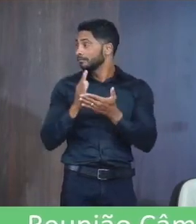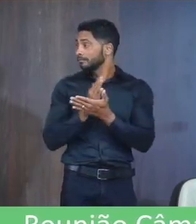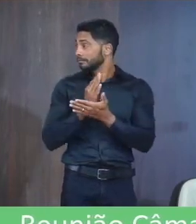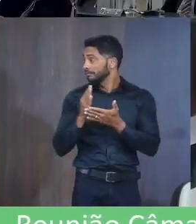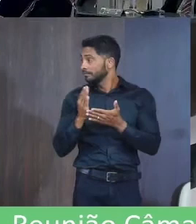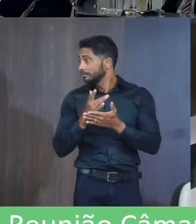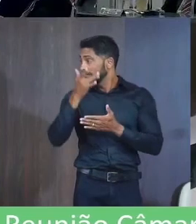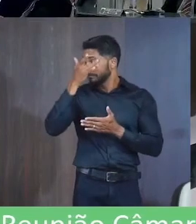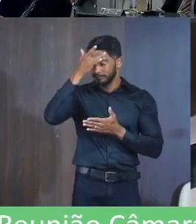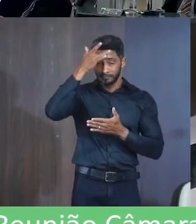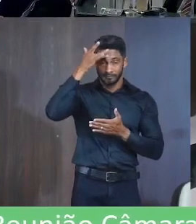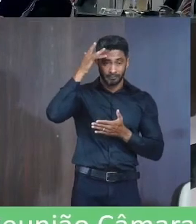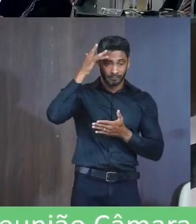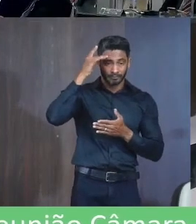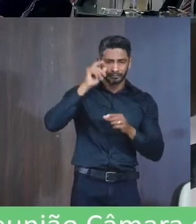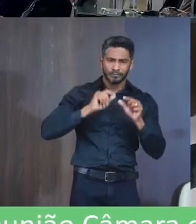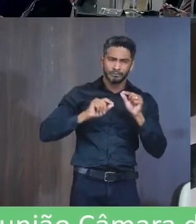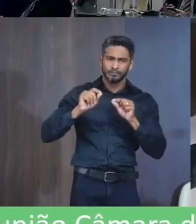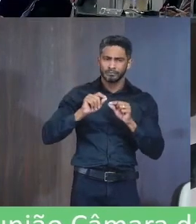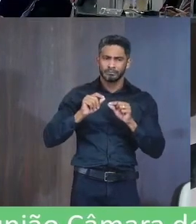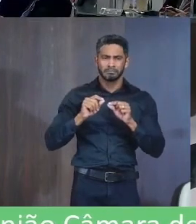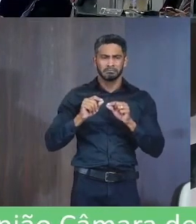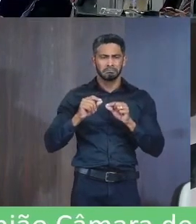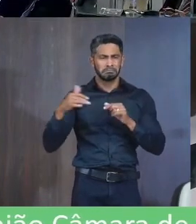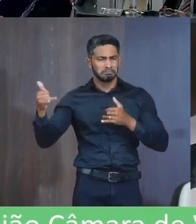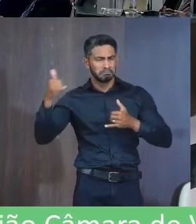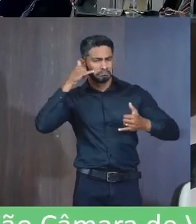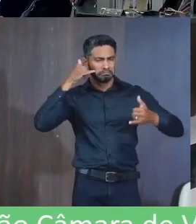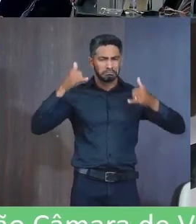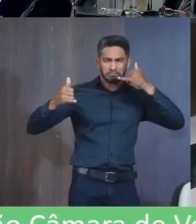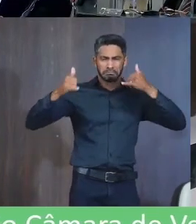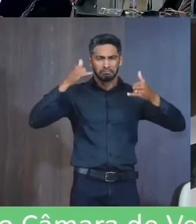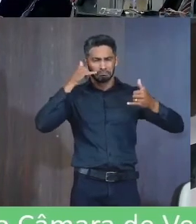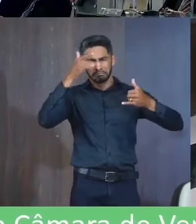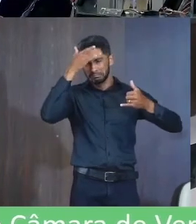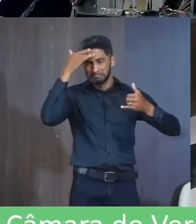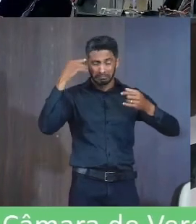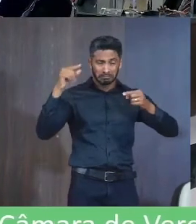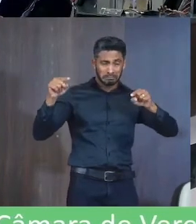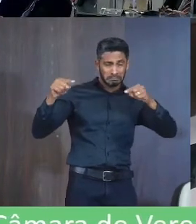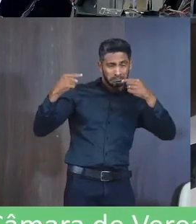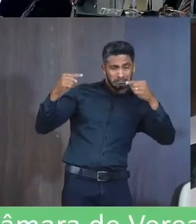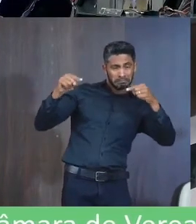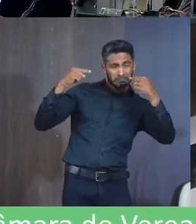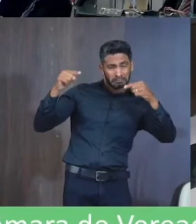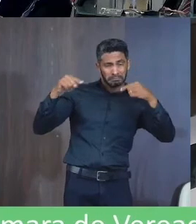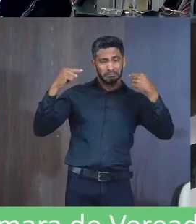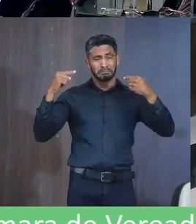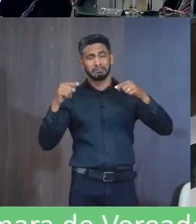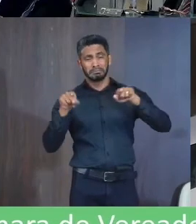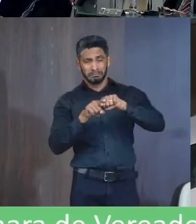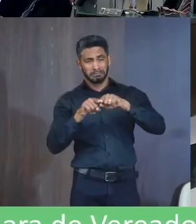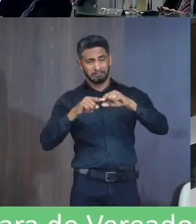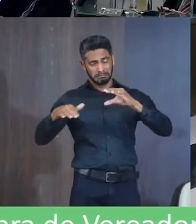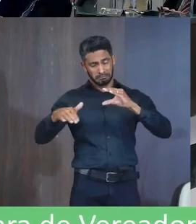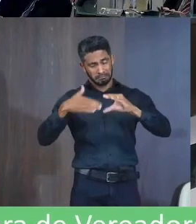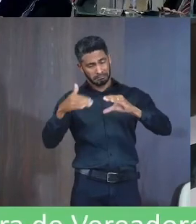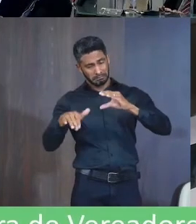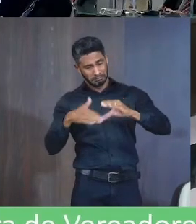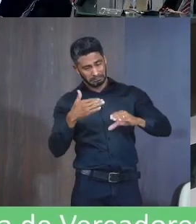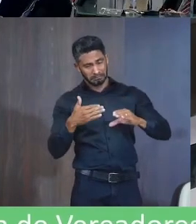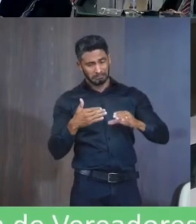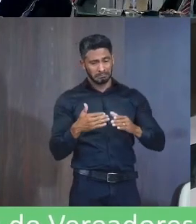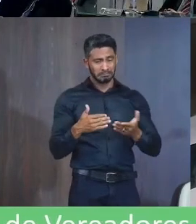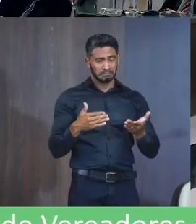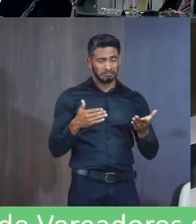Deputada Passou Eu recebi Várias ligações De pessoas Me criticando E pessoas Que me mandaram Mensagem Me criticando